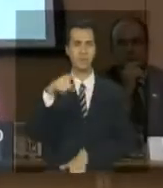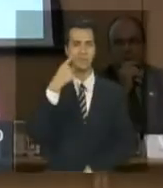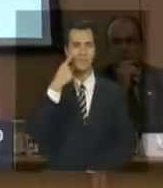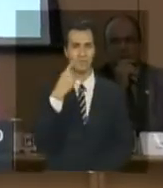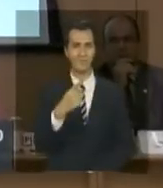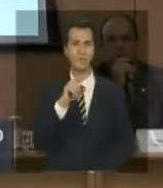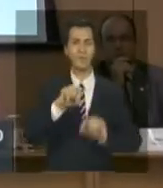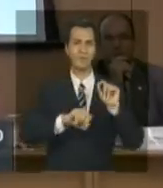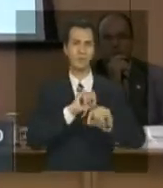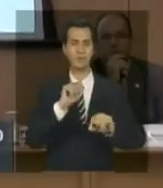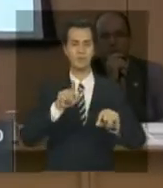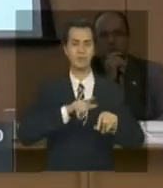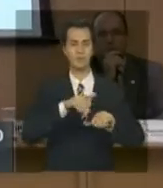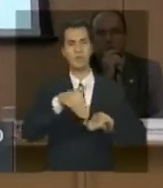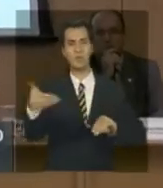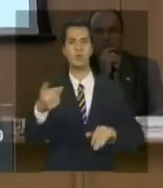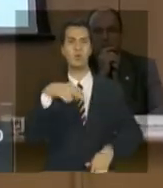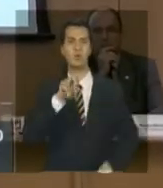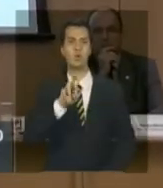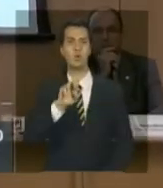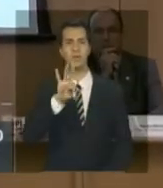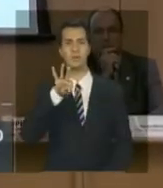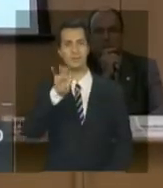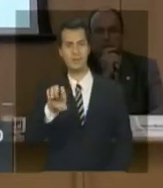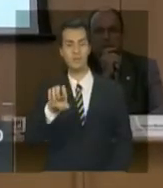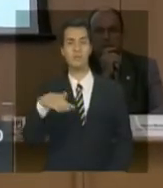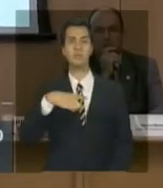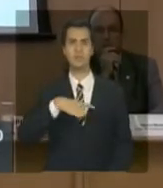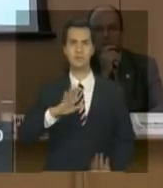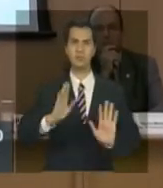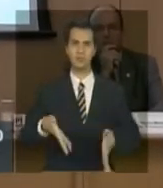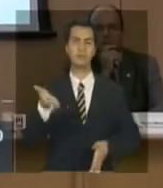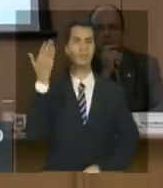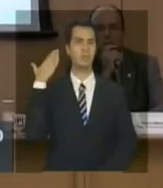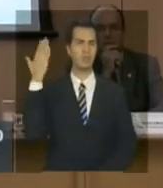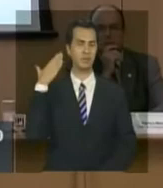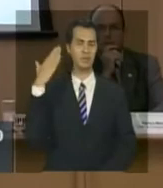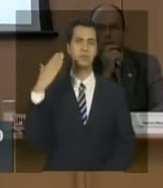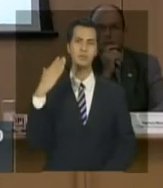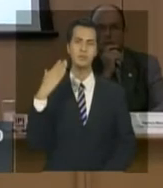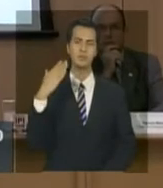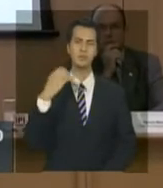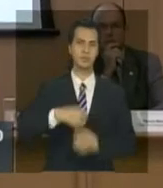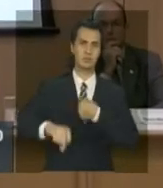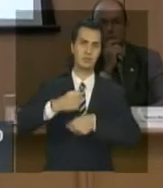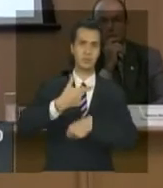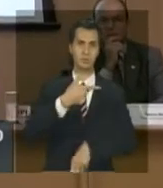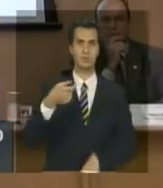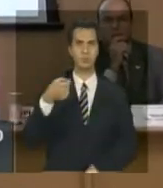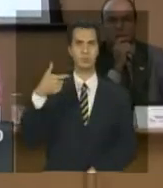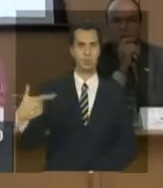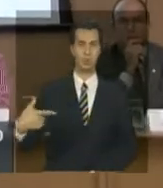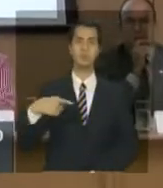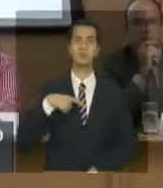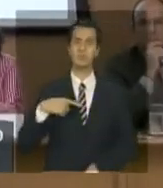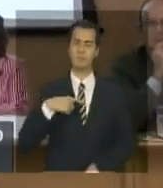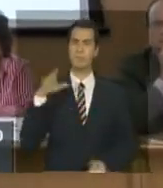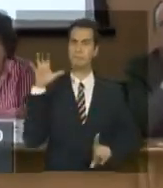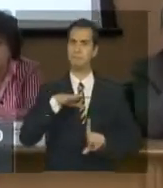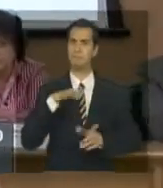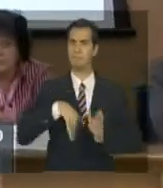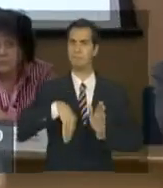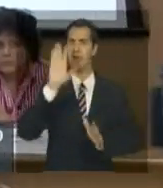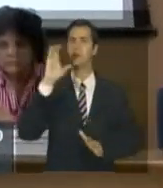canto noroeste do bioma já sofreram anteriormente a 2002, já uma pressão maior de